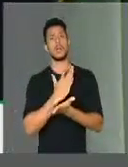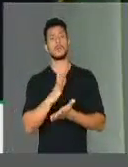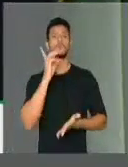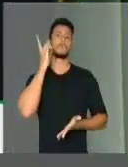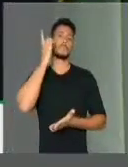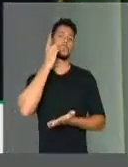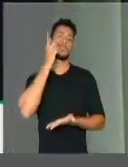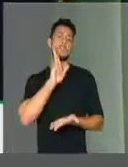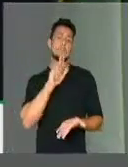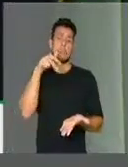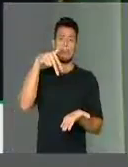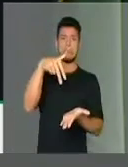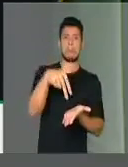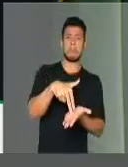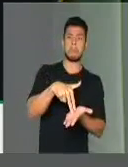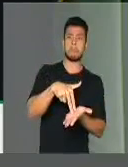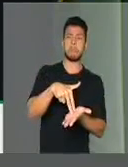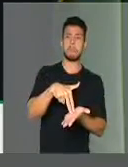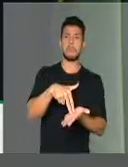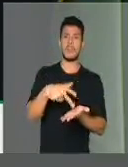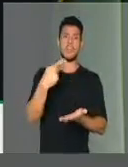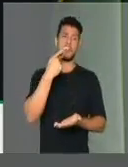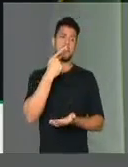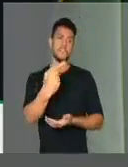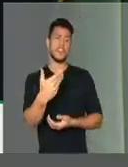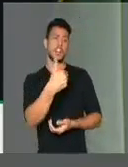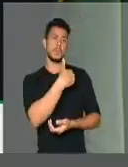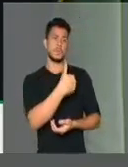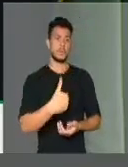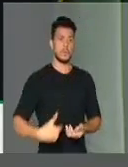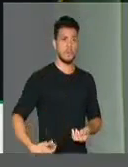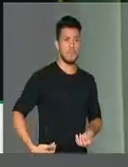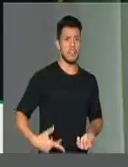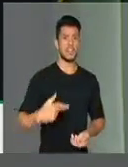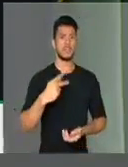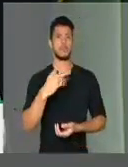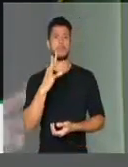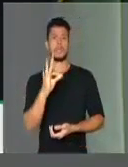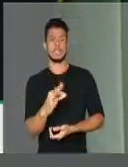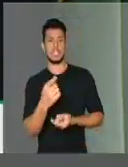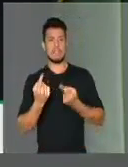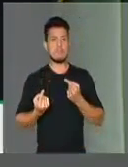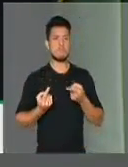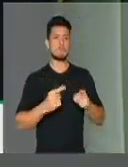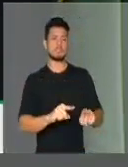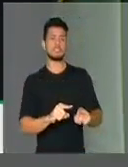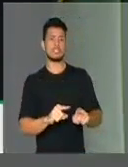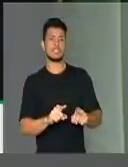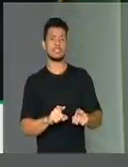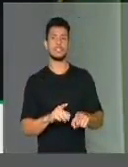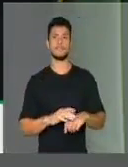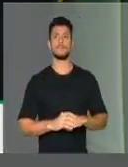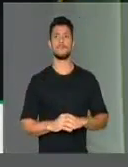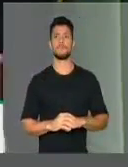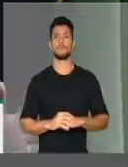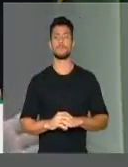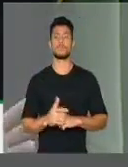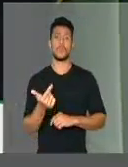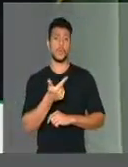tribuna, atacam o governo do PT, de Lula, de Dilma.